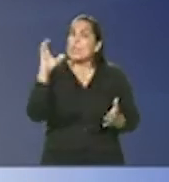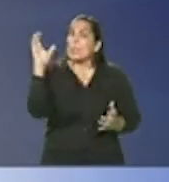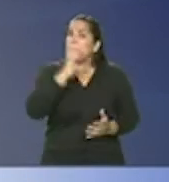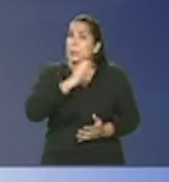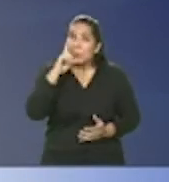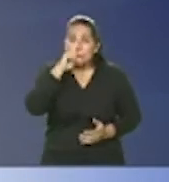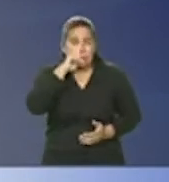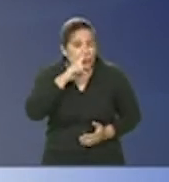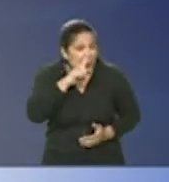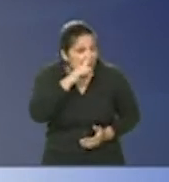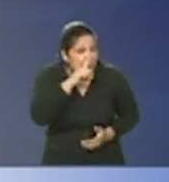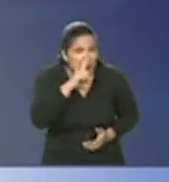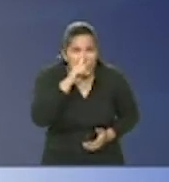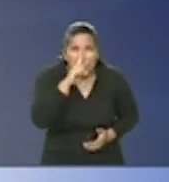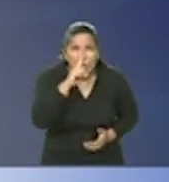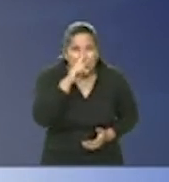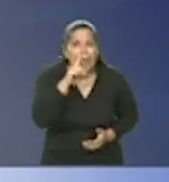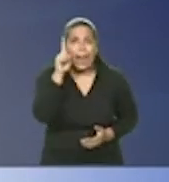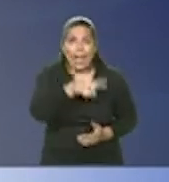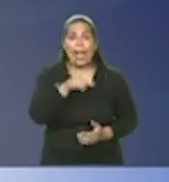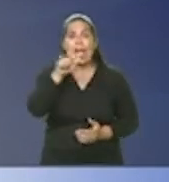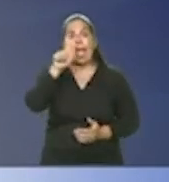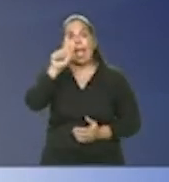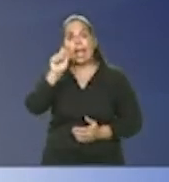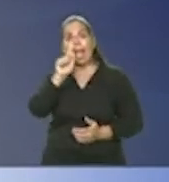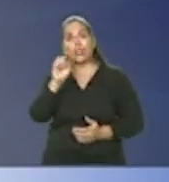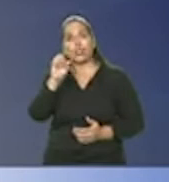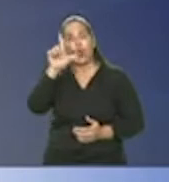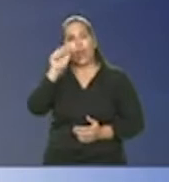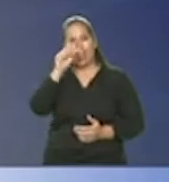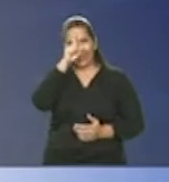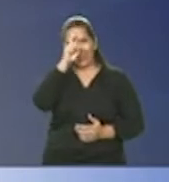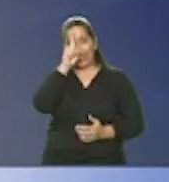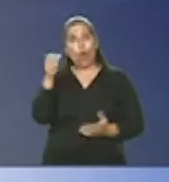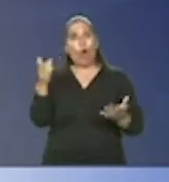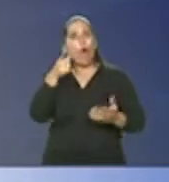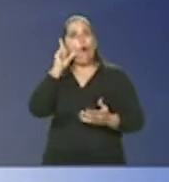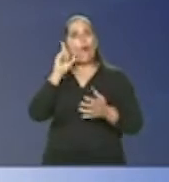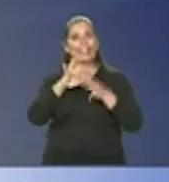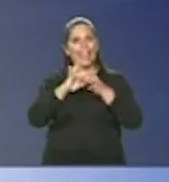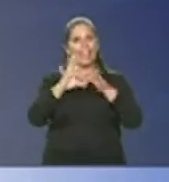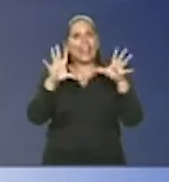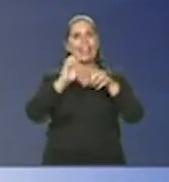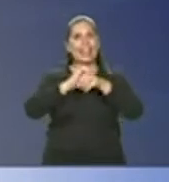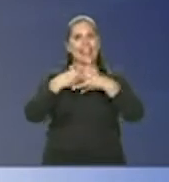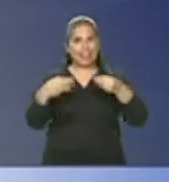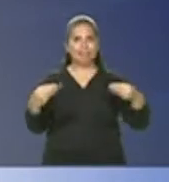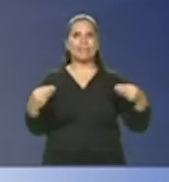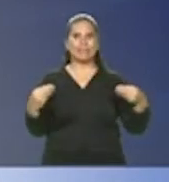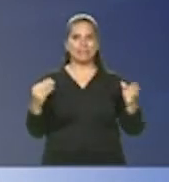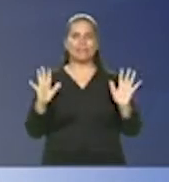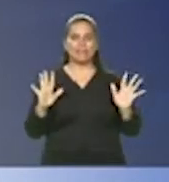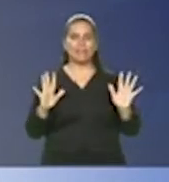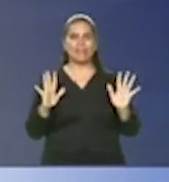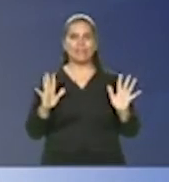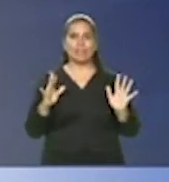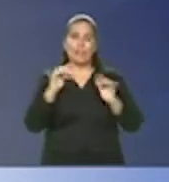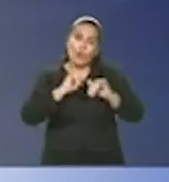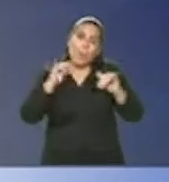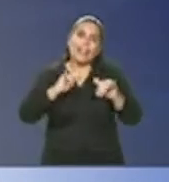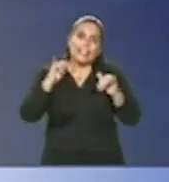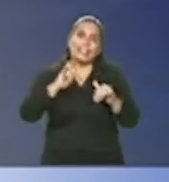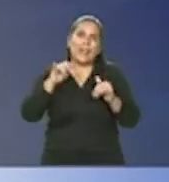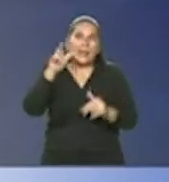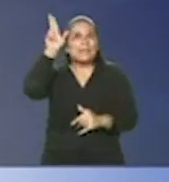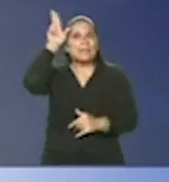gravíssimo lá no Gazola ontem teve alta, talvez a grande notícia da Páscoa que Deus nos deu para celebrar